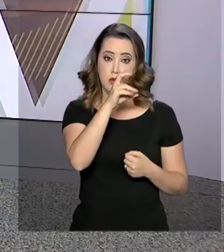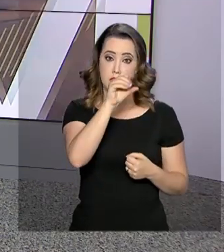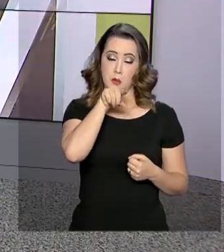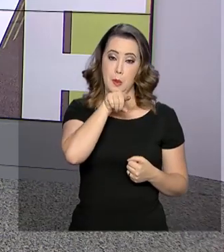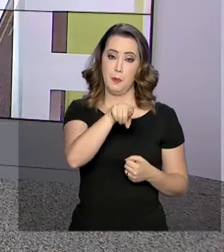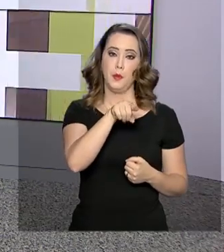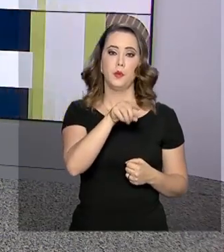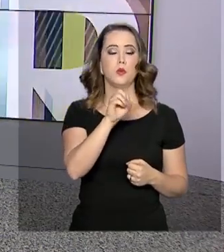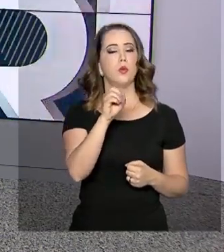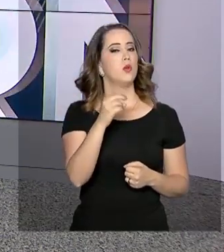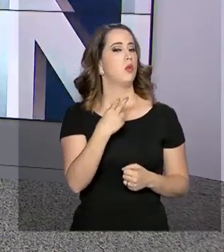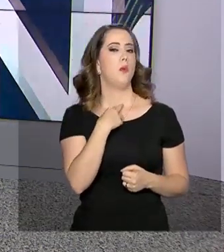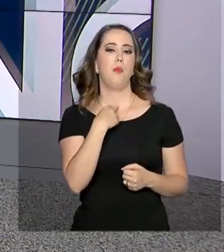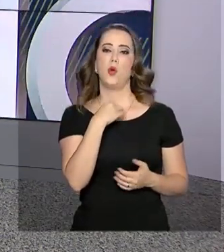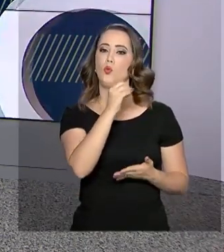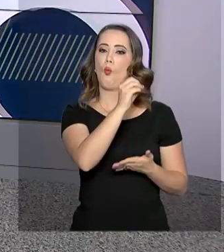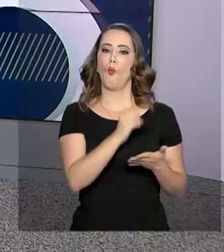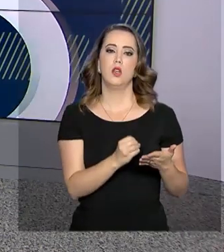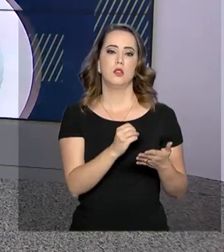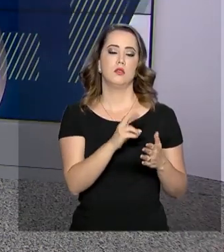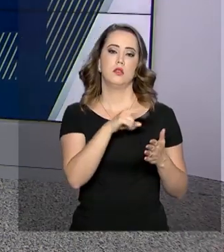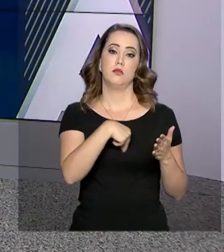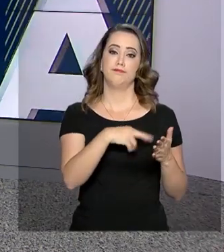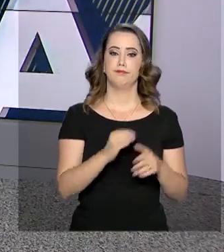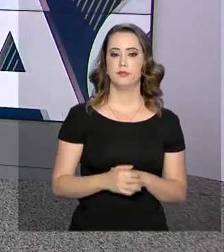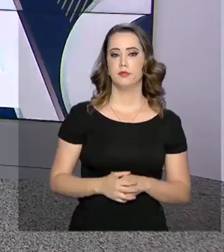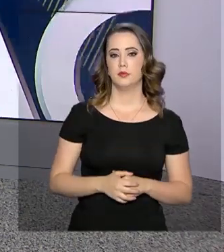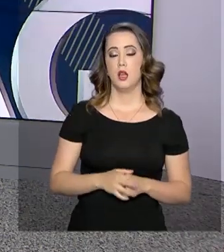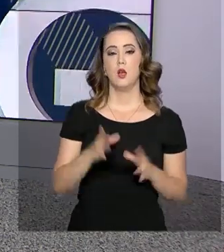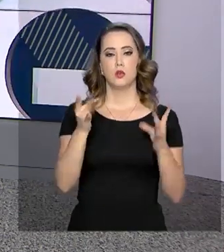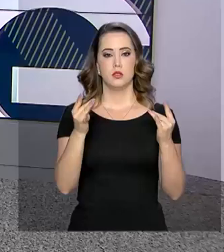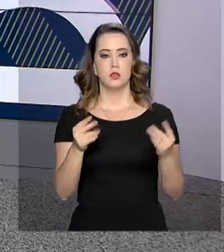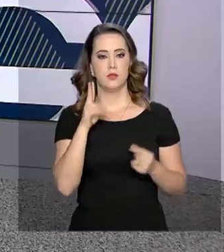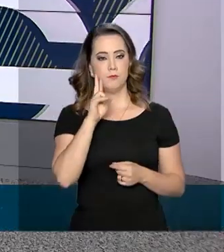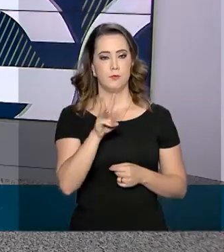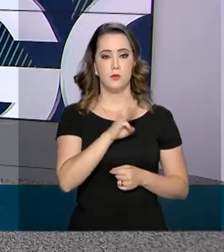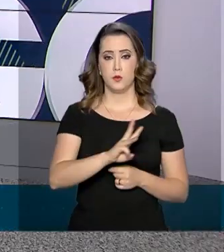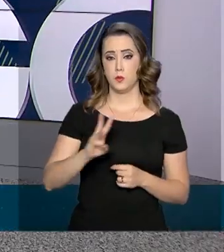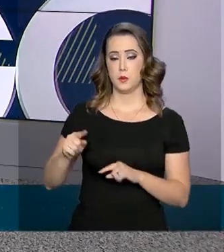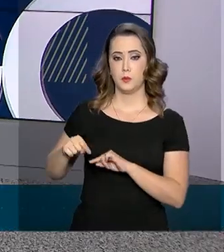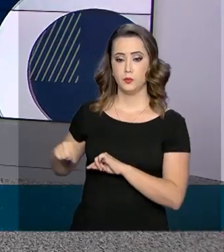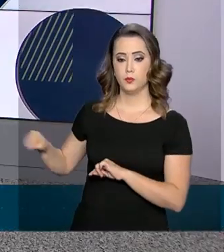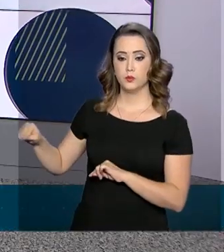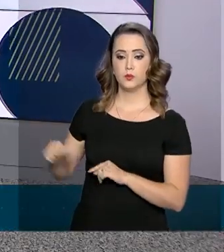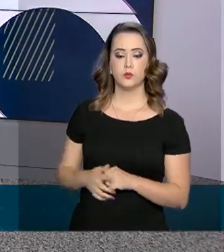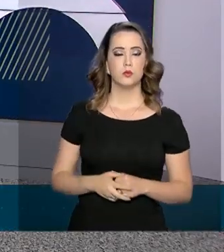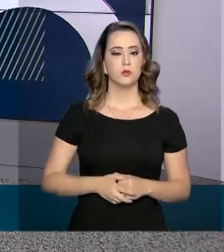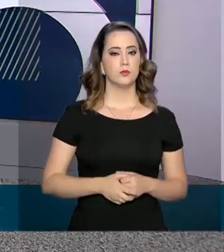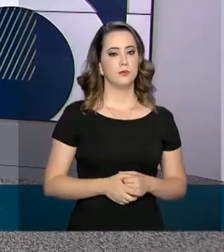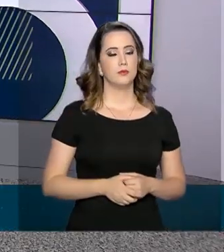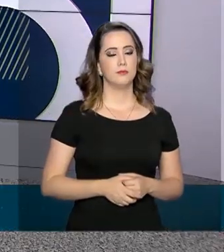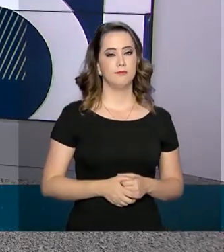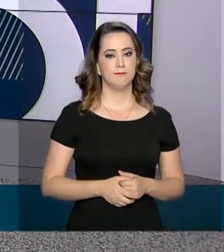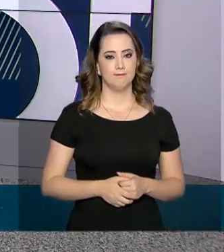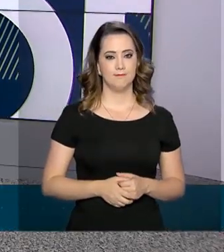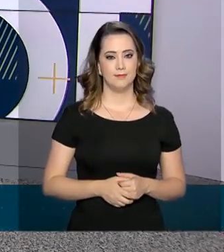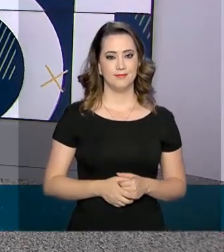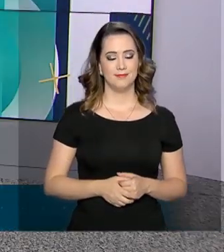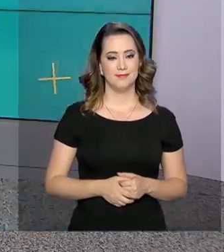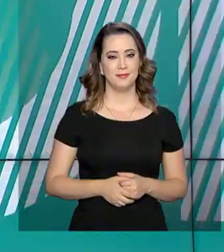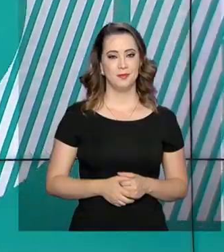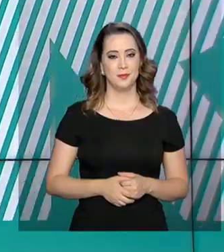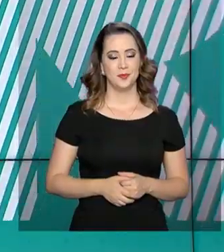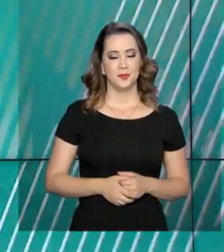pontos, e não ter tirado zero na redação. Os detalhes estão em fies.mec.gov.br